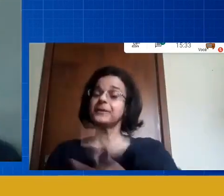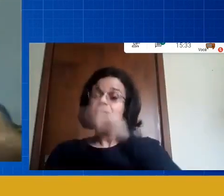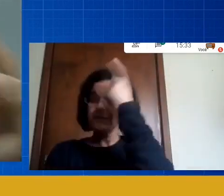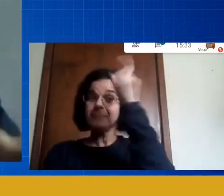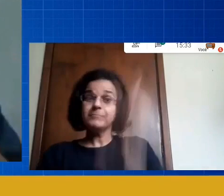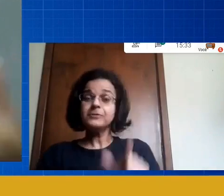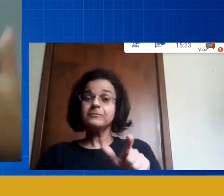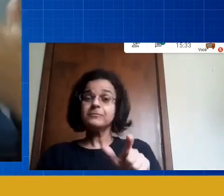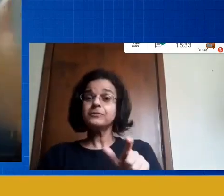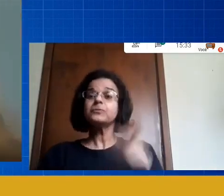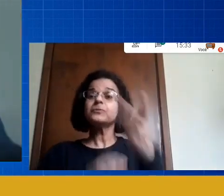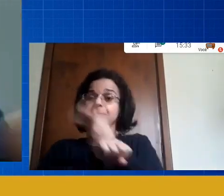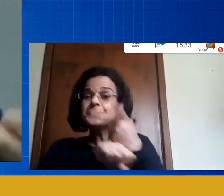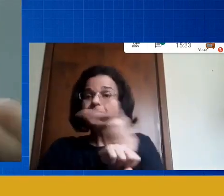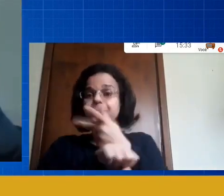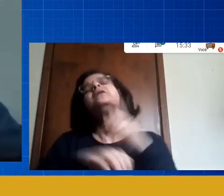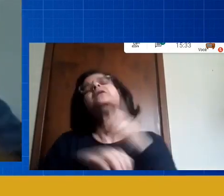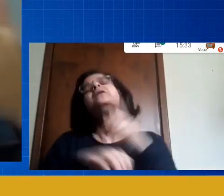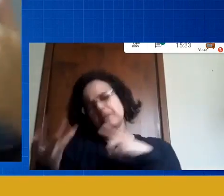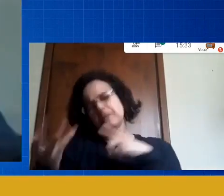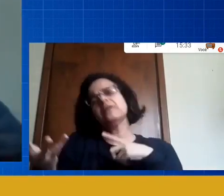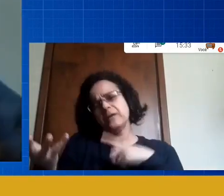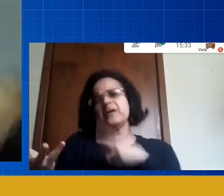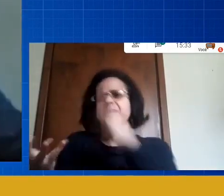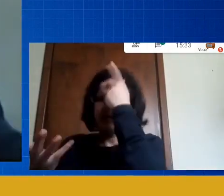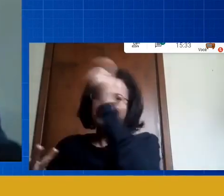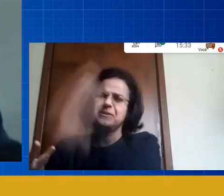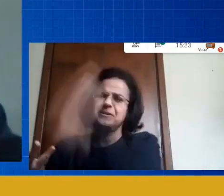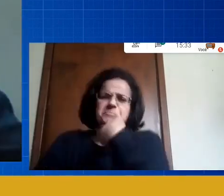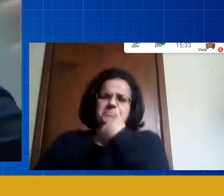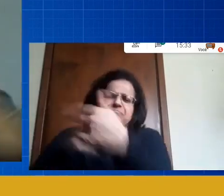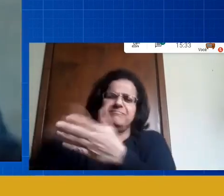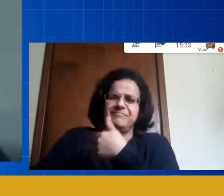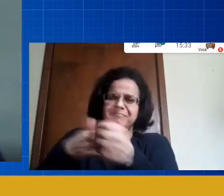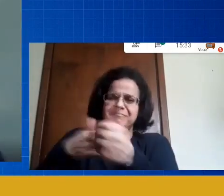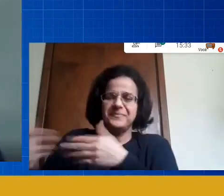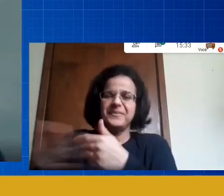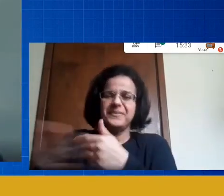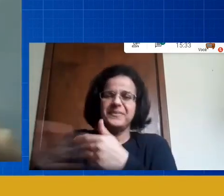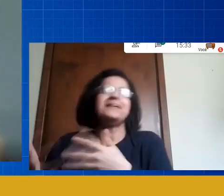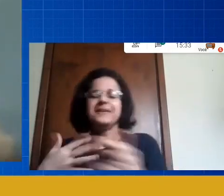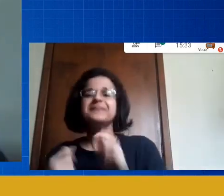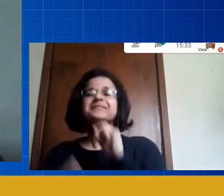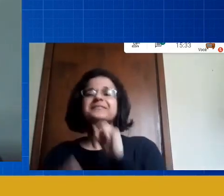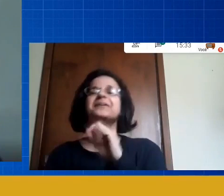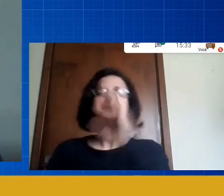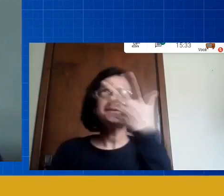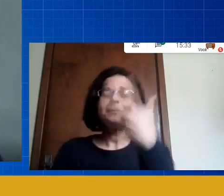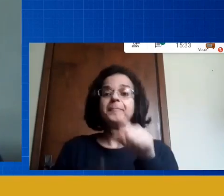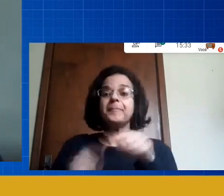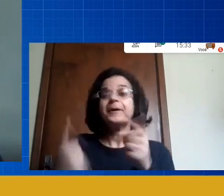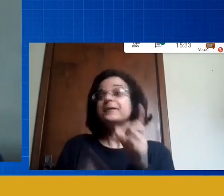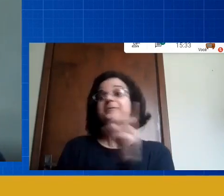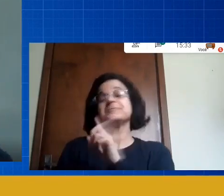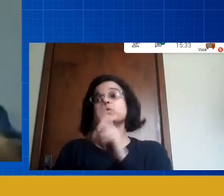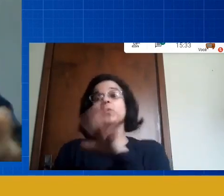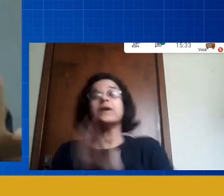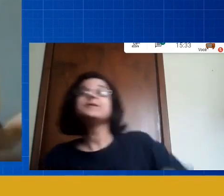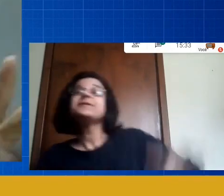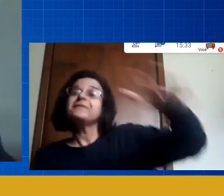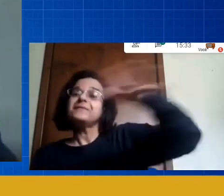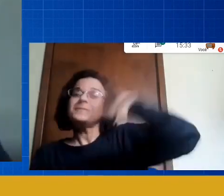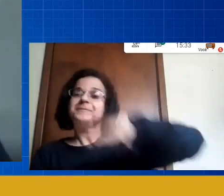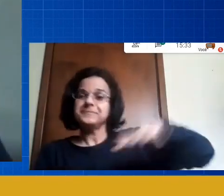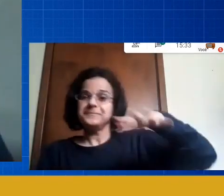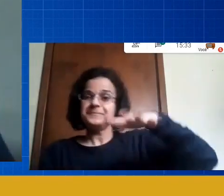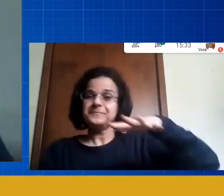gente buscando claro que tem alguns que não estão nem aí tanto faz como tanto fez mas não é a maioria não é a